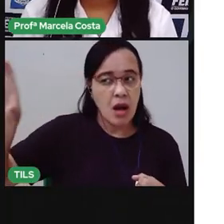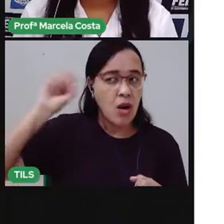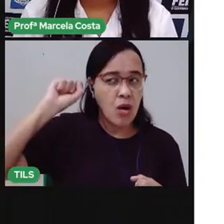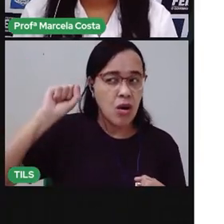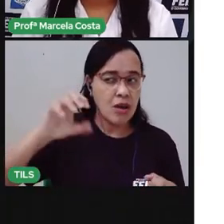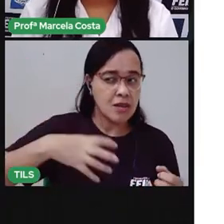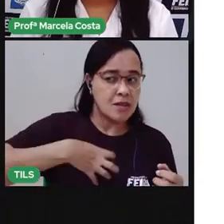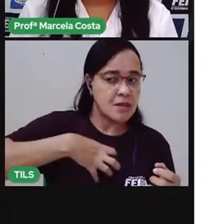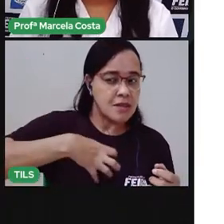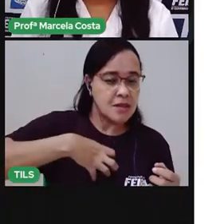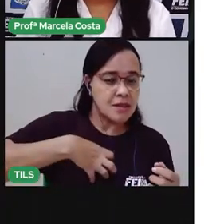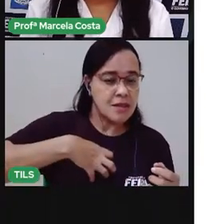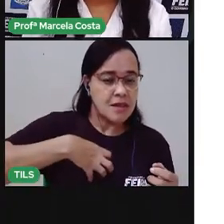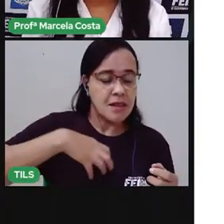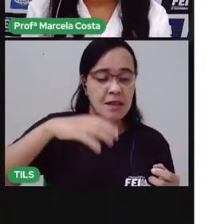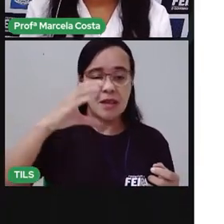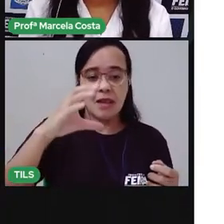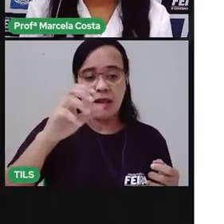Canoa.